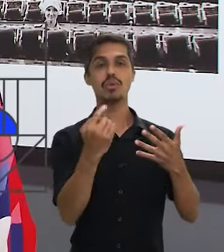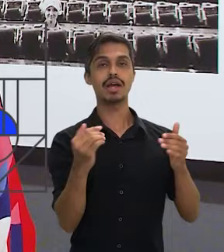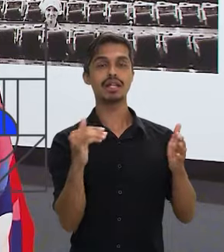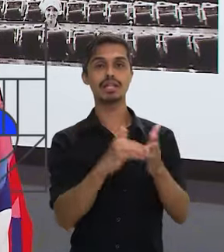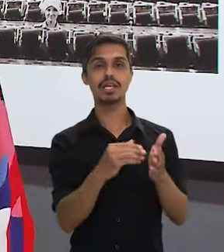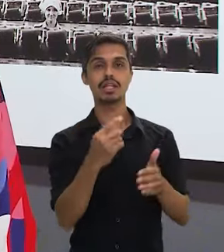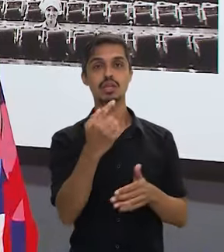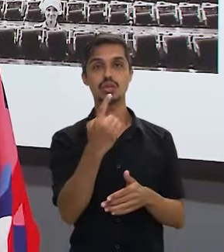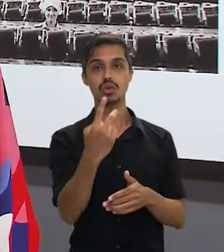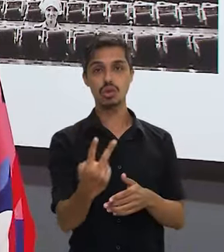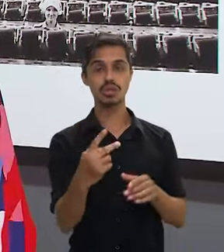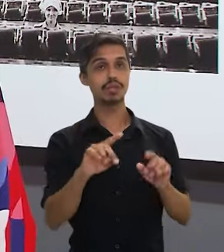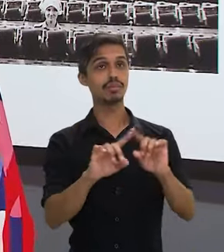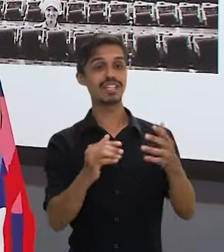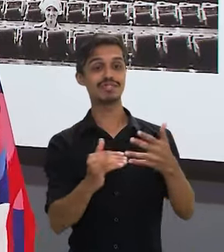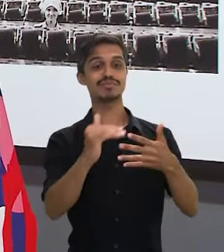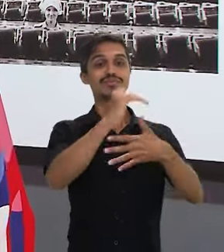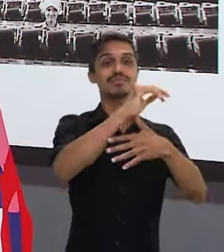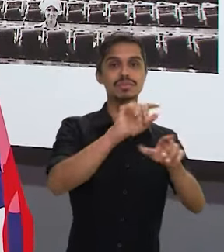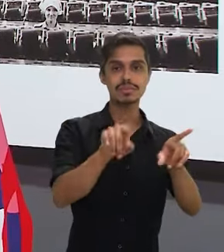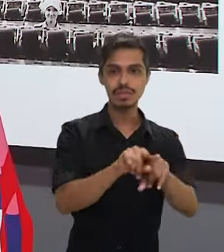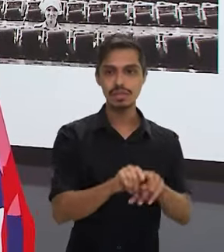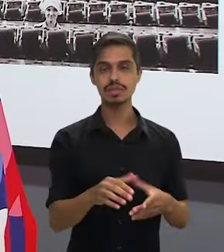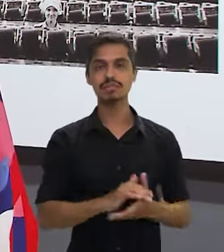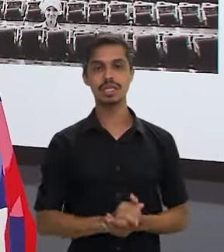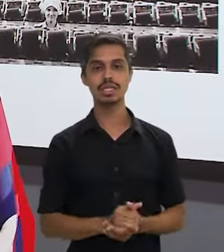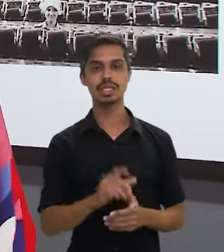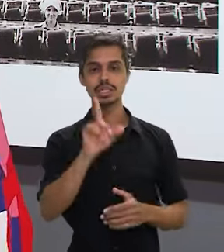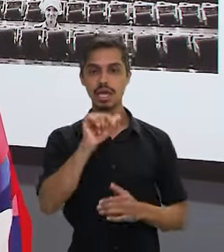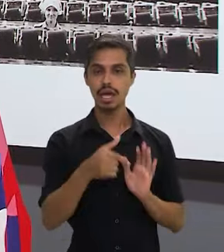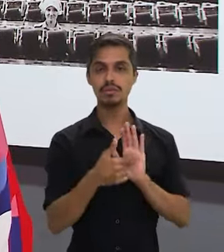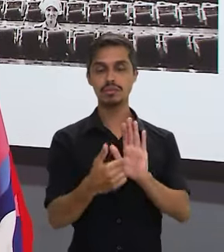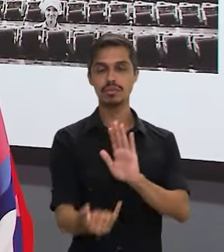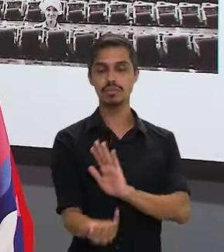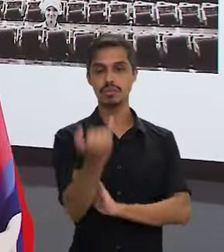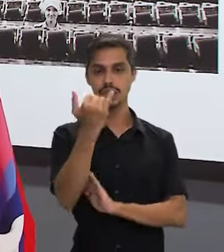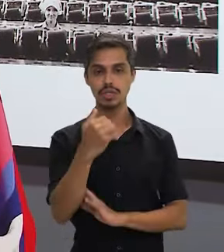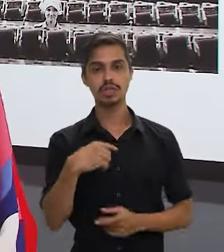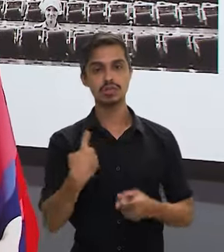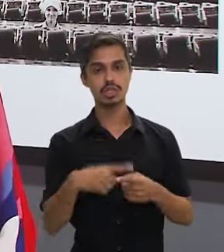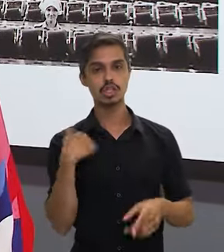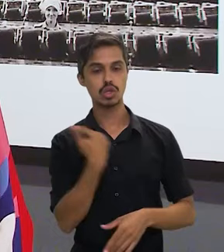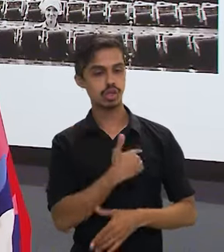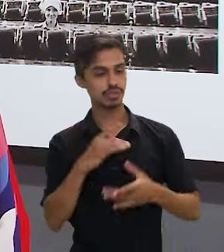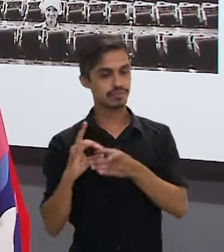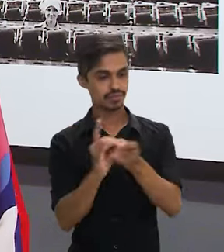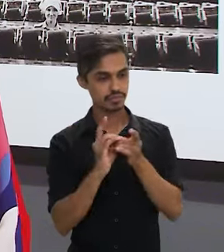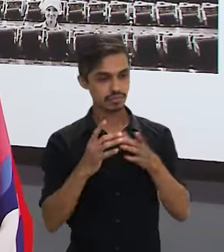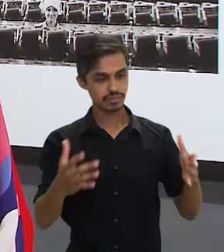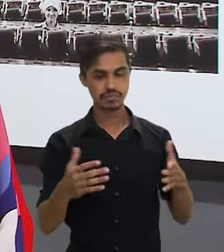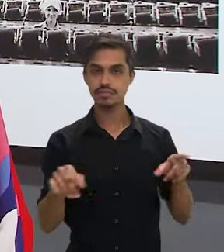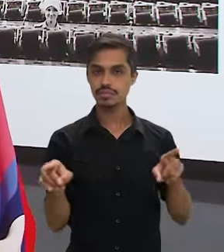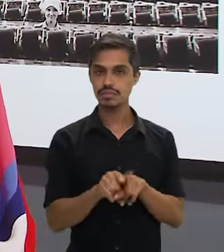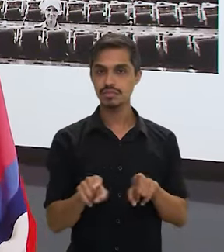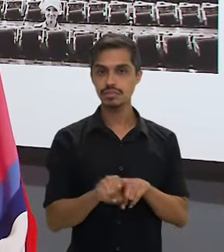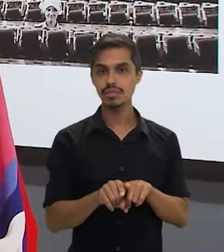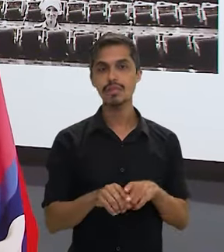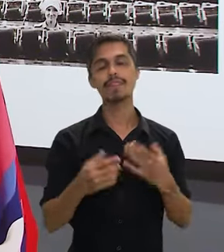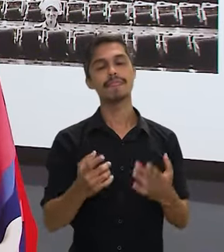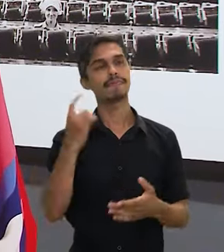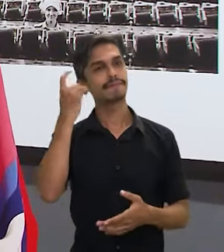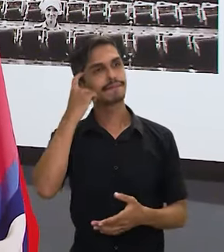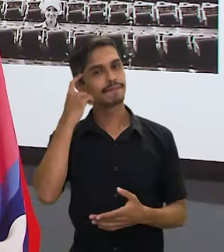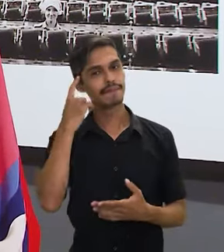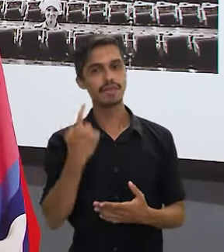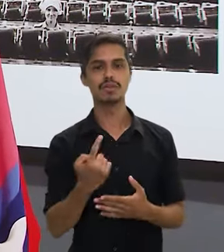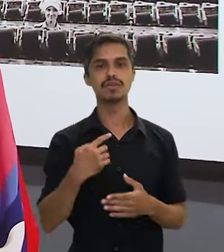também acima, para demonstrar e começar pelo nosso exemplo. Isso é importante. Quando a gente democratiza e tem a noção